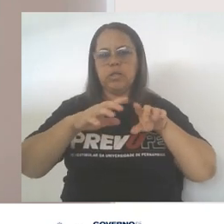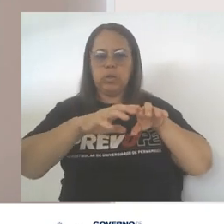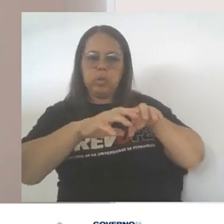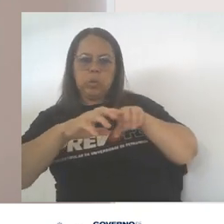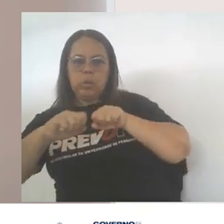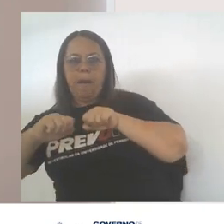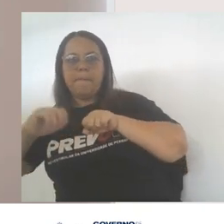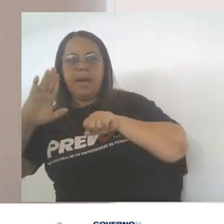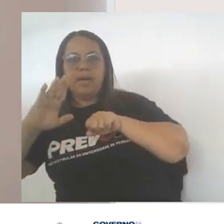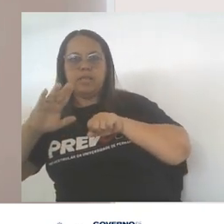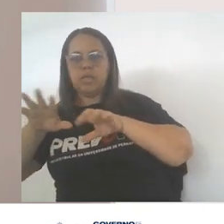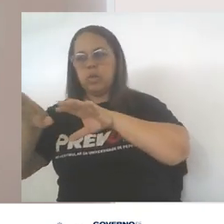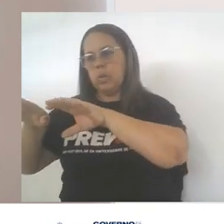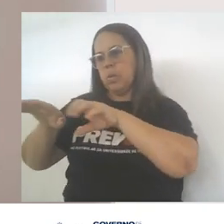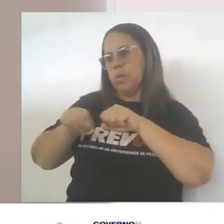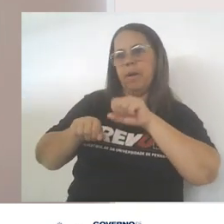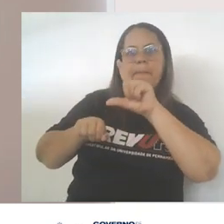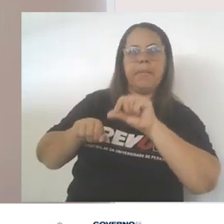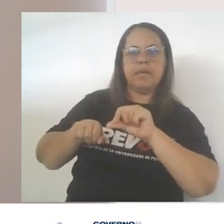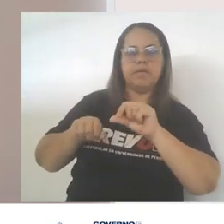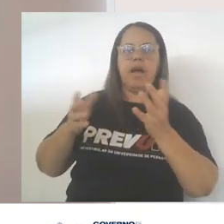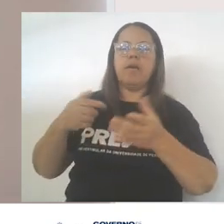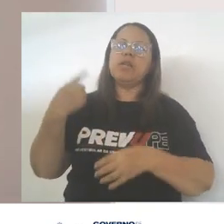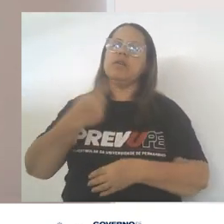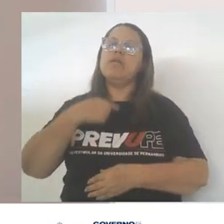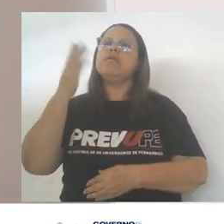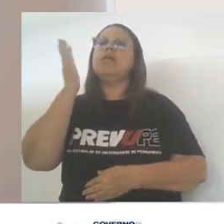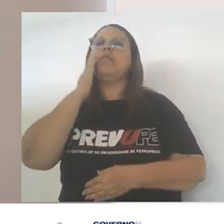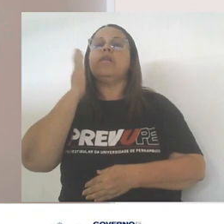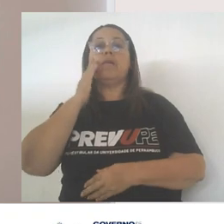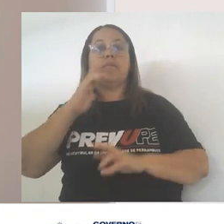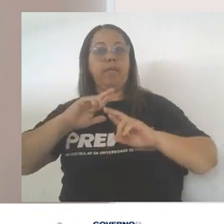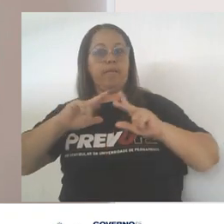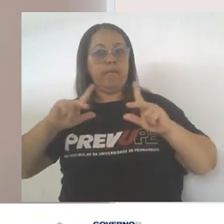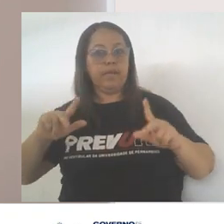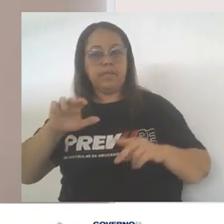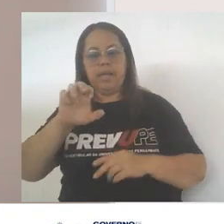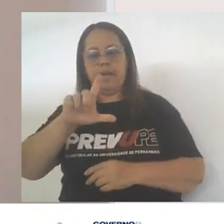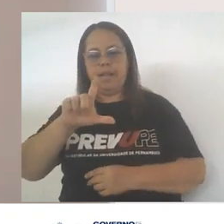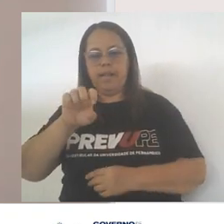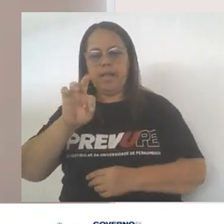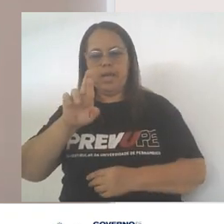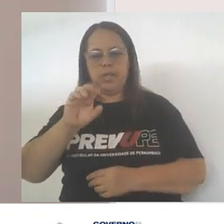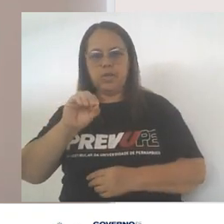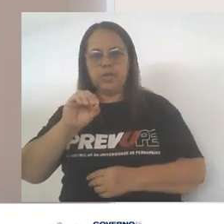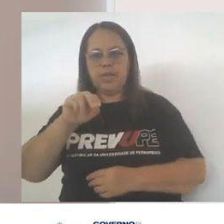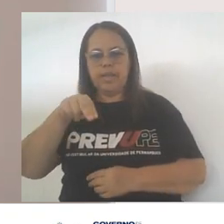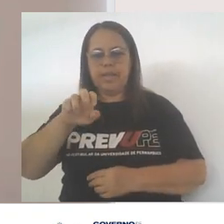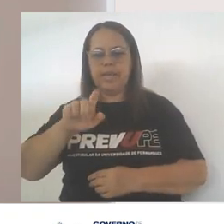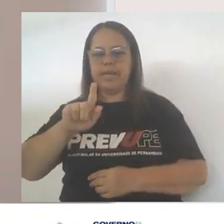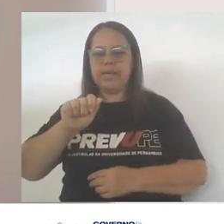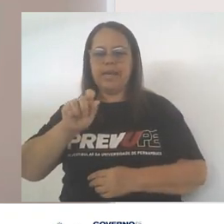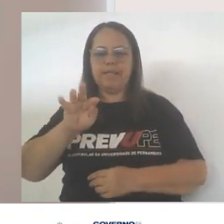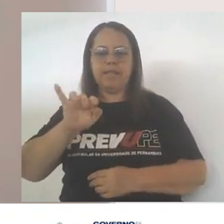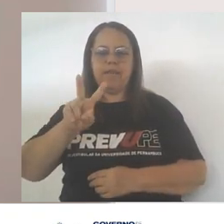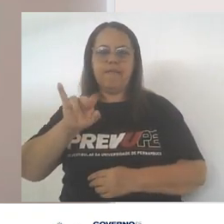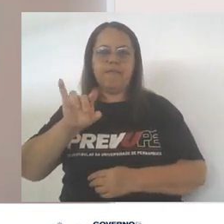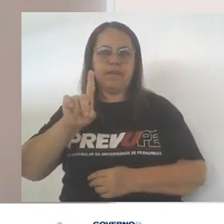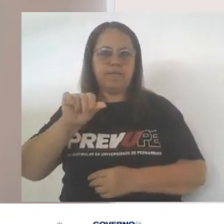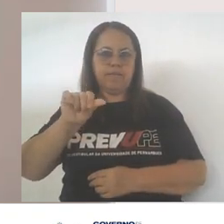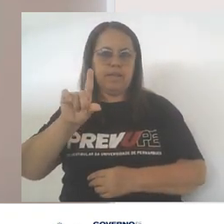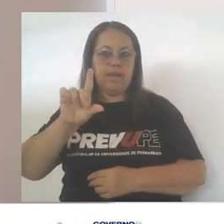Agora que nós já entendemos o que é eletronegatividade, cabe introduzirmos conceitos que estão